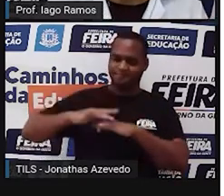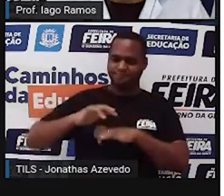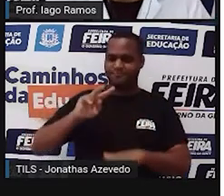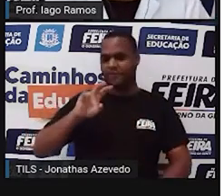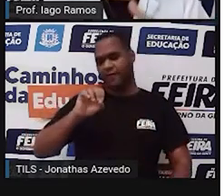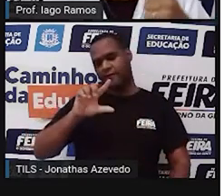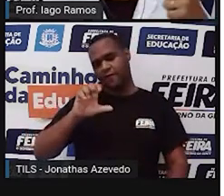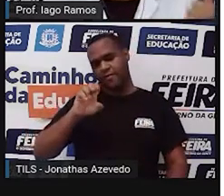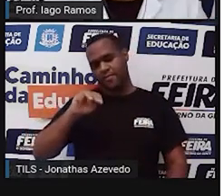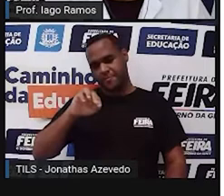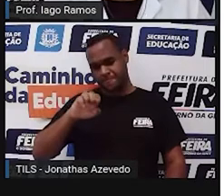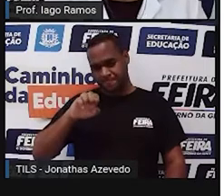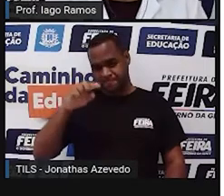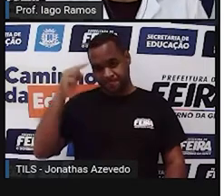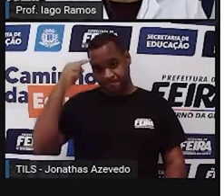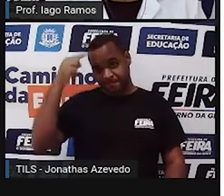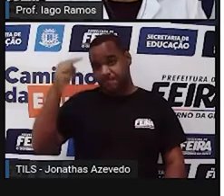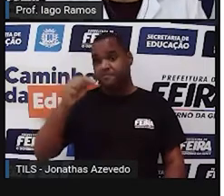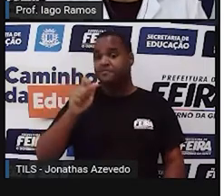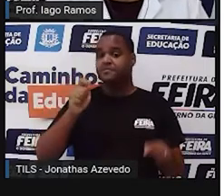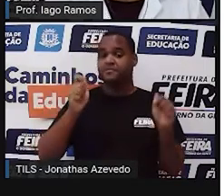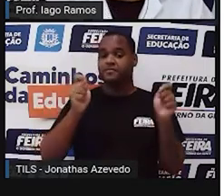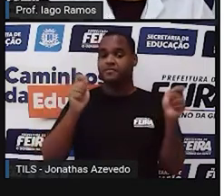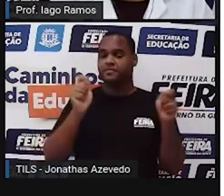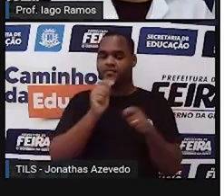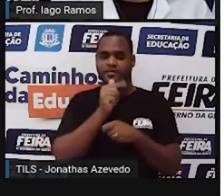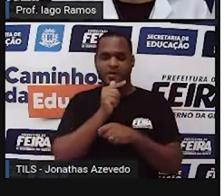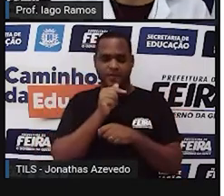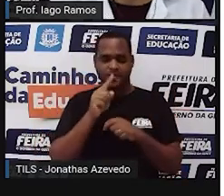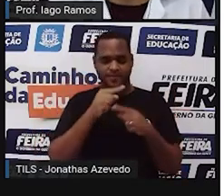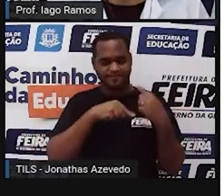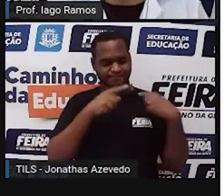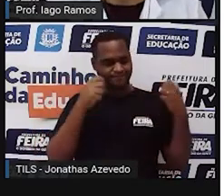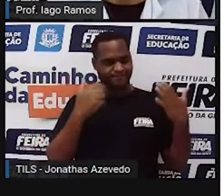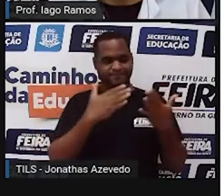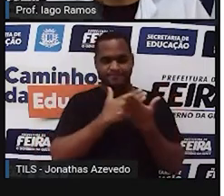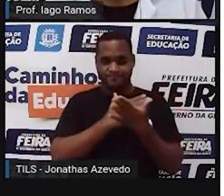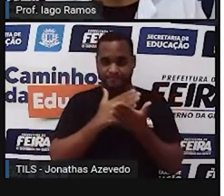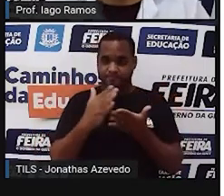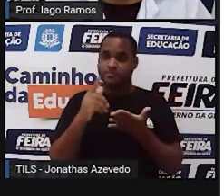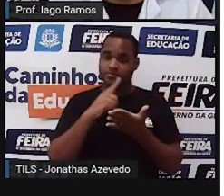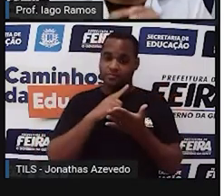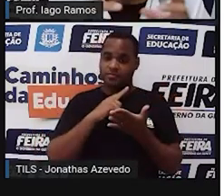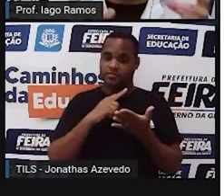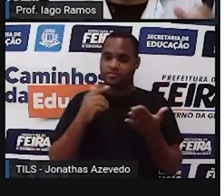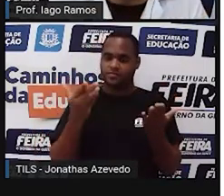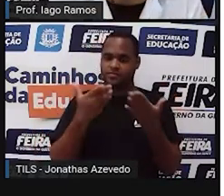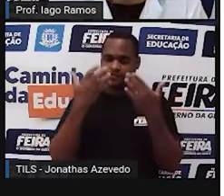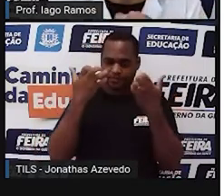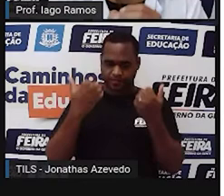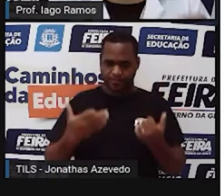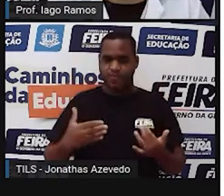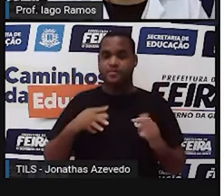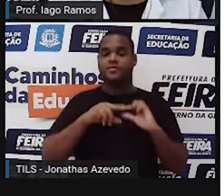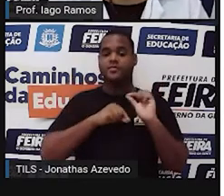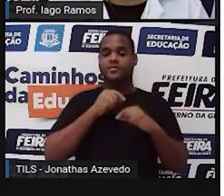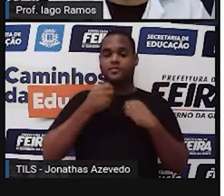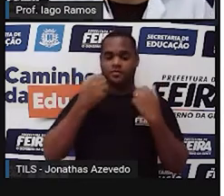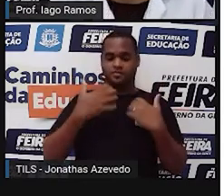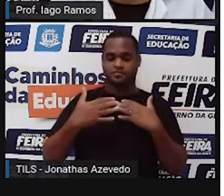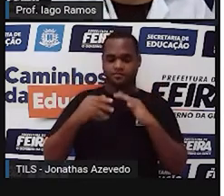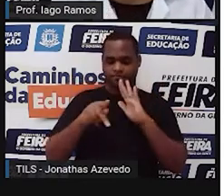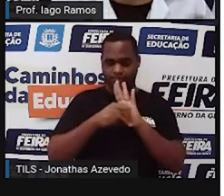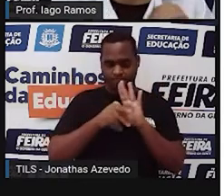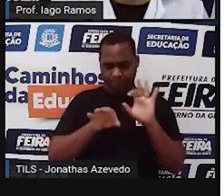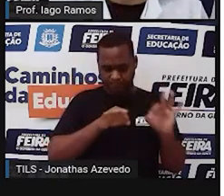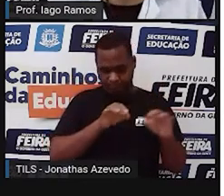né? Na aula anterior a essa, gente começou a fazer isso. Nessa aula aqui, gente vai meio que colocar em prática